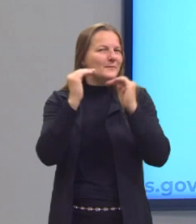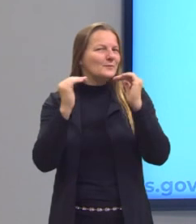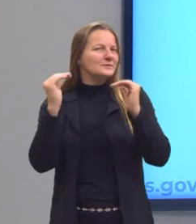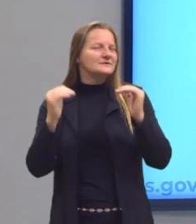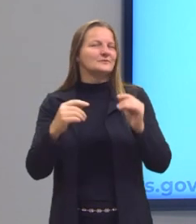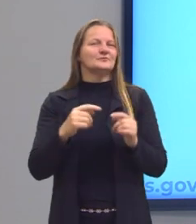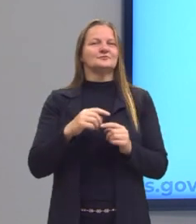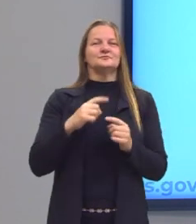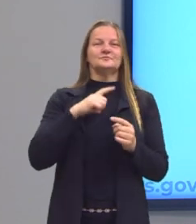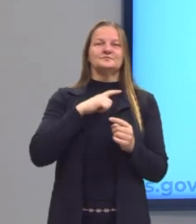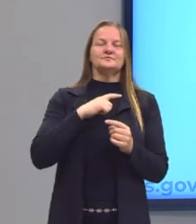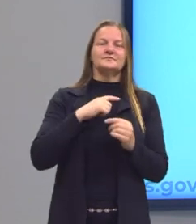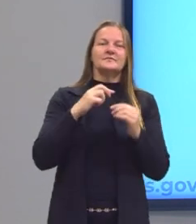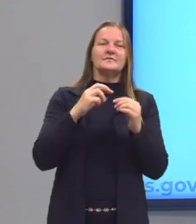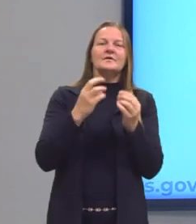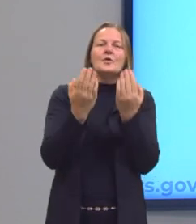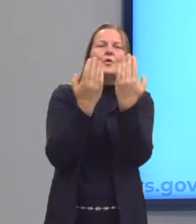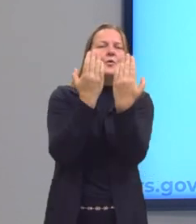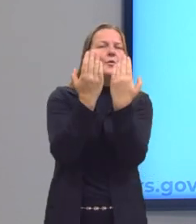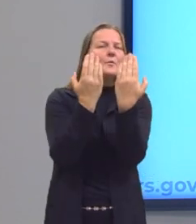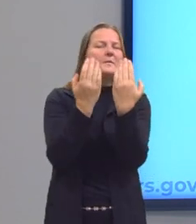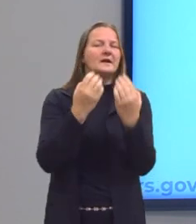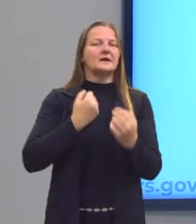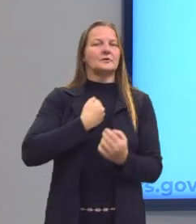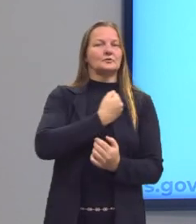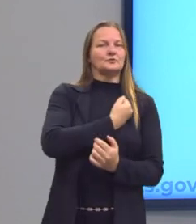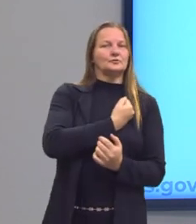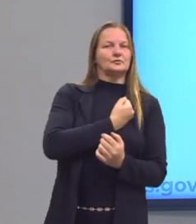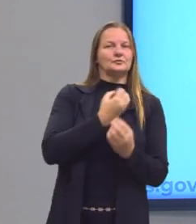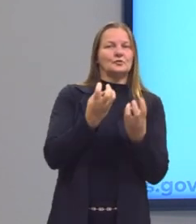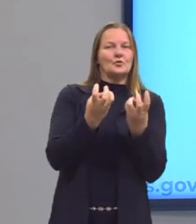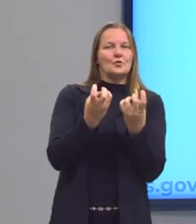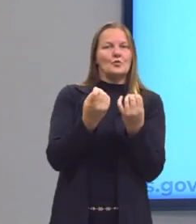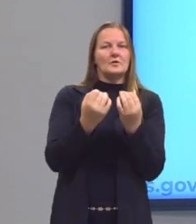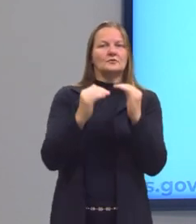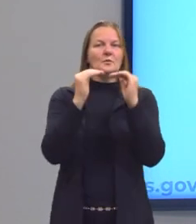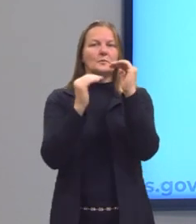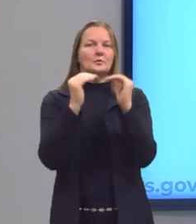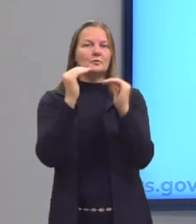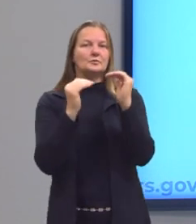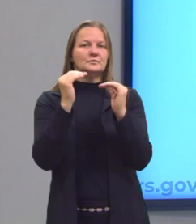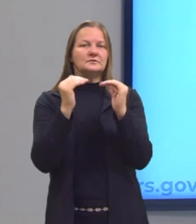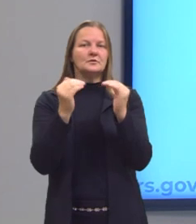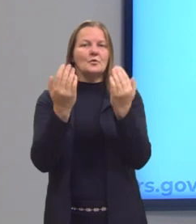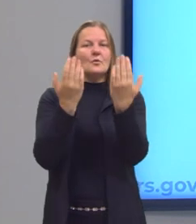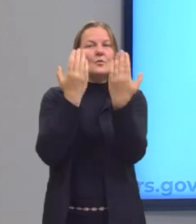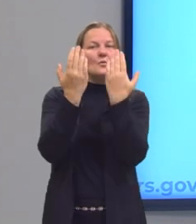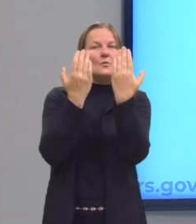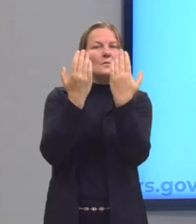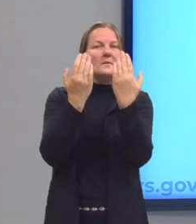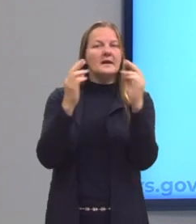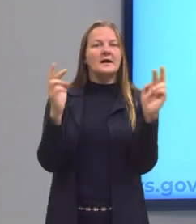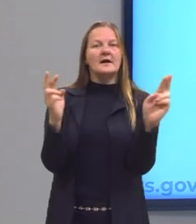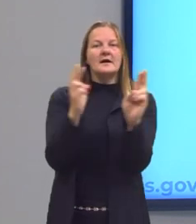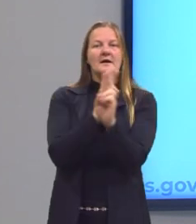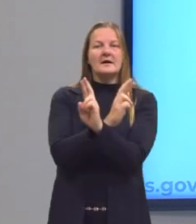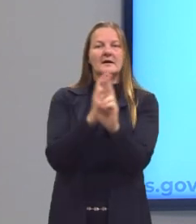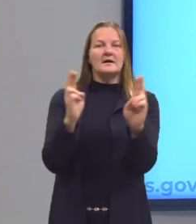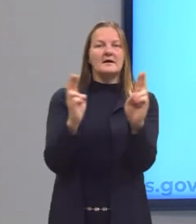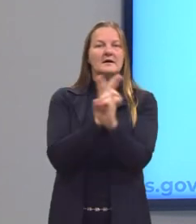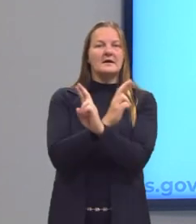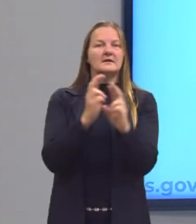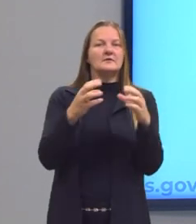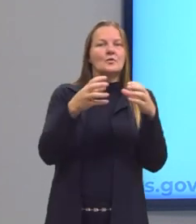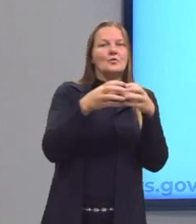a razão ela compara duas quantidades, enquanto a proporção compara a relação entre